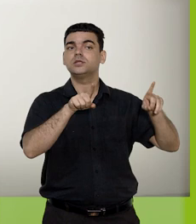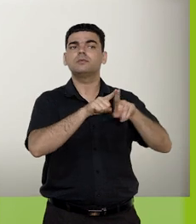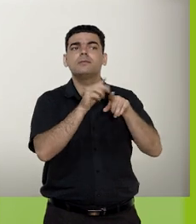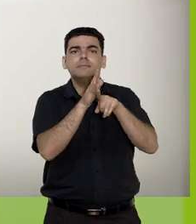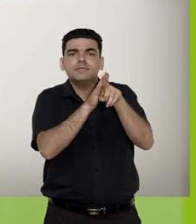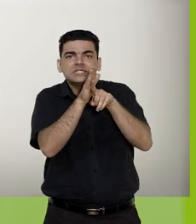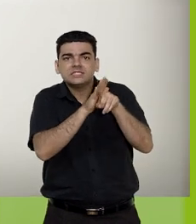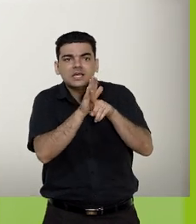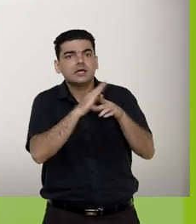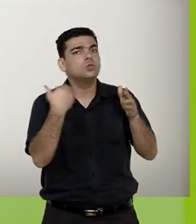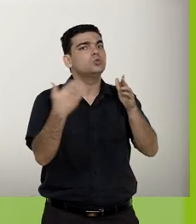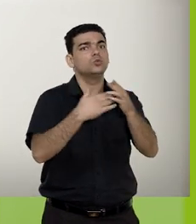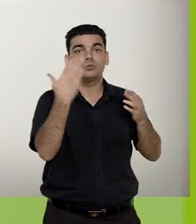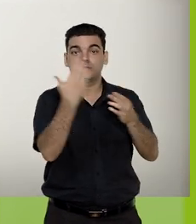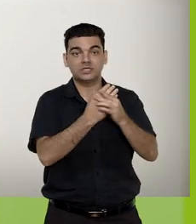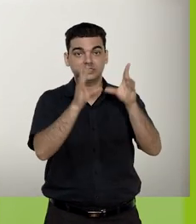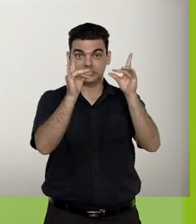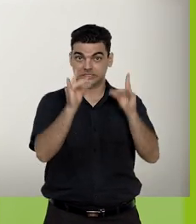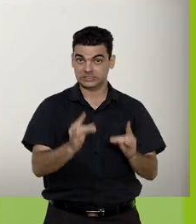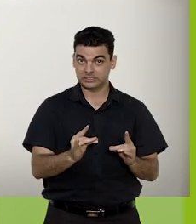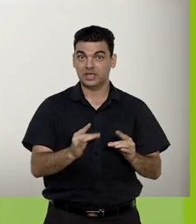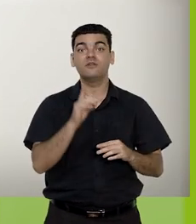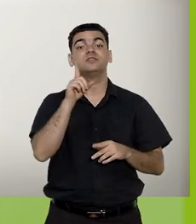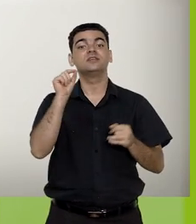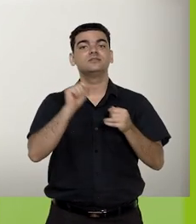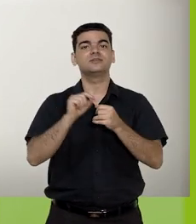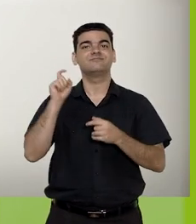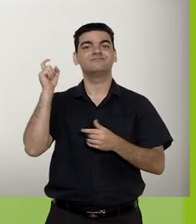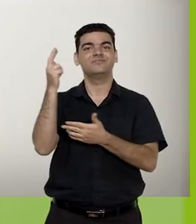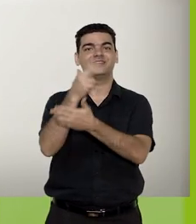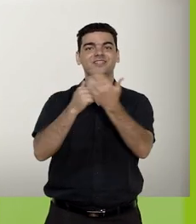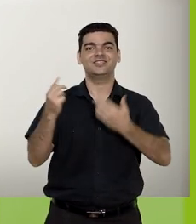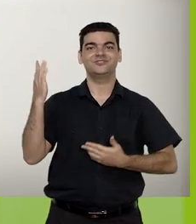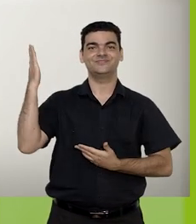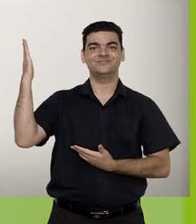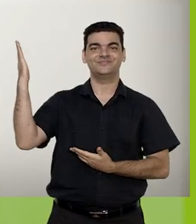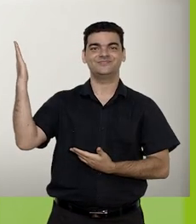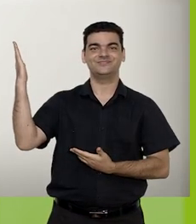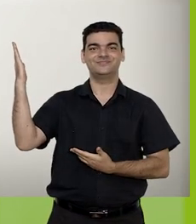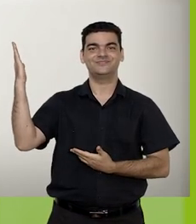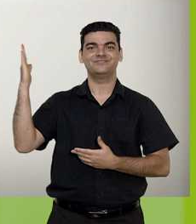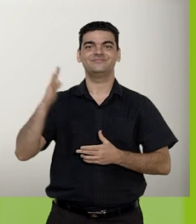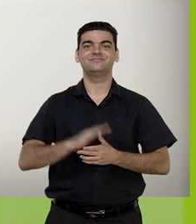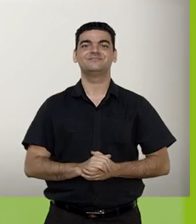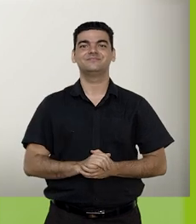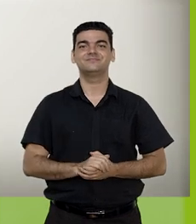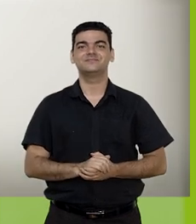e consultar a instrução processual completa, basta clicar sobre este ícone.